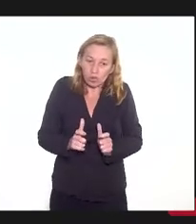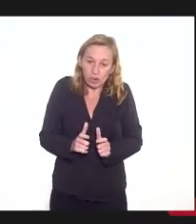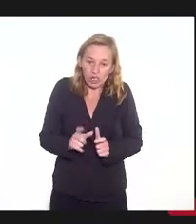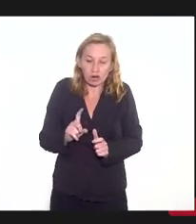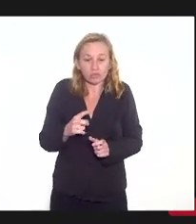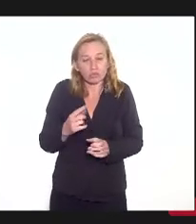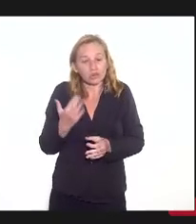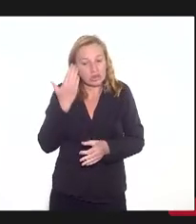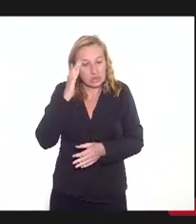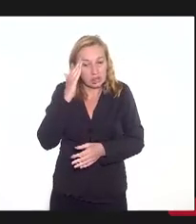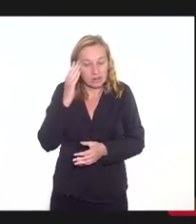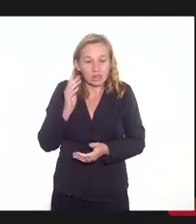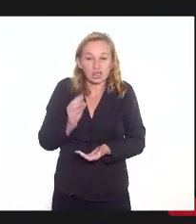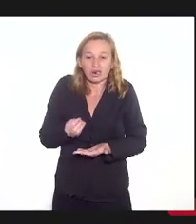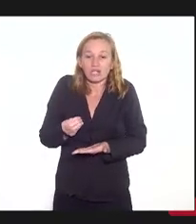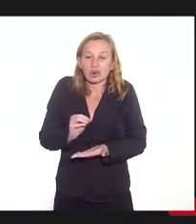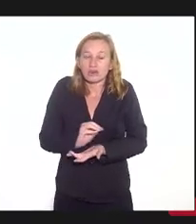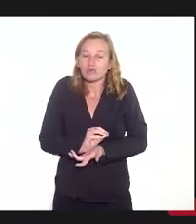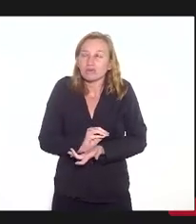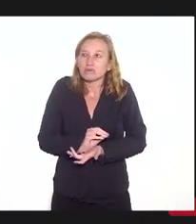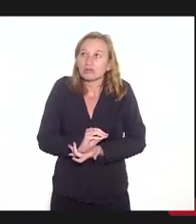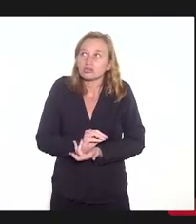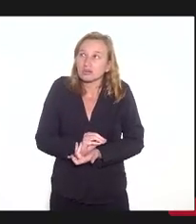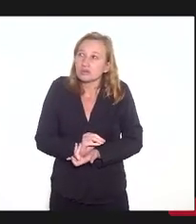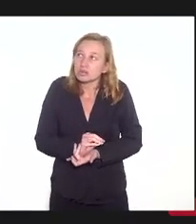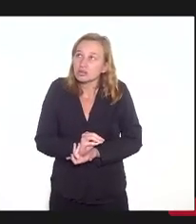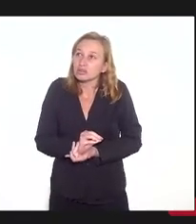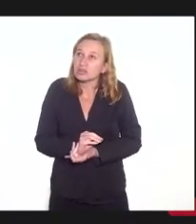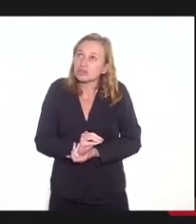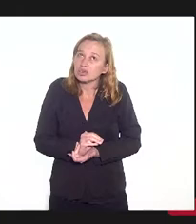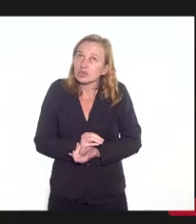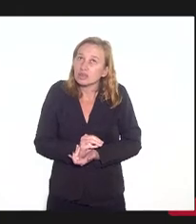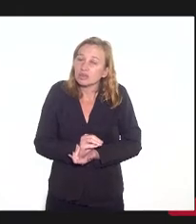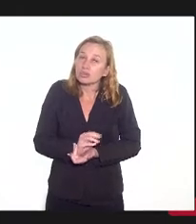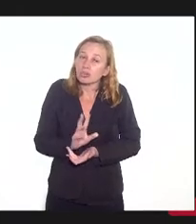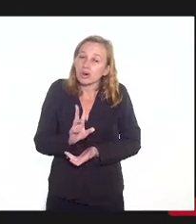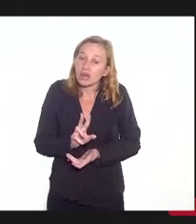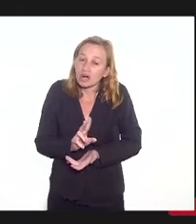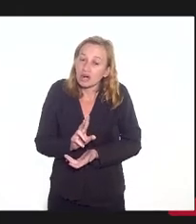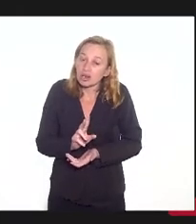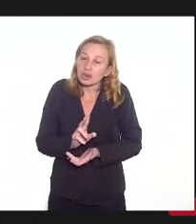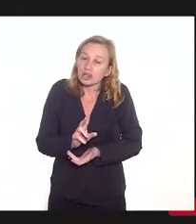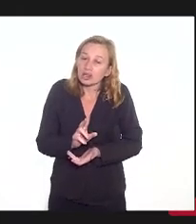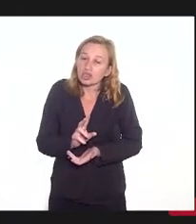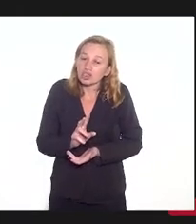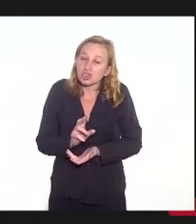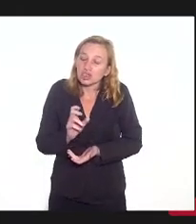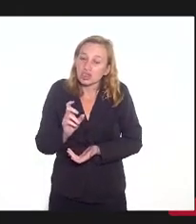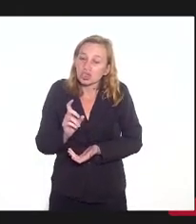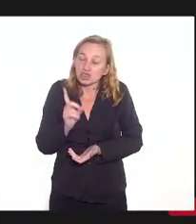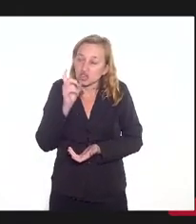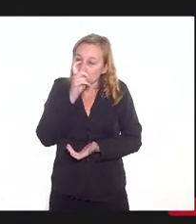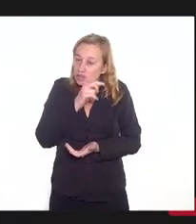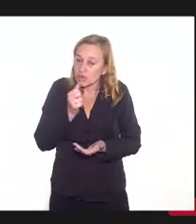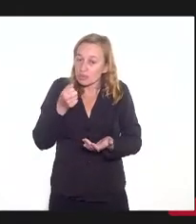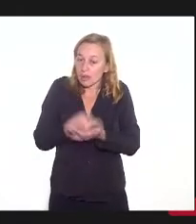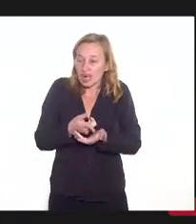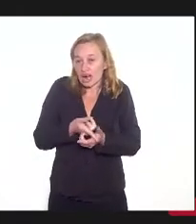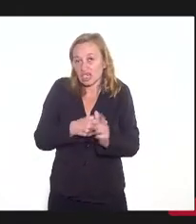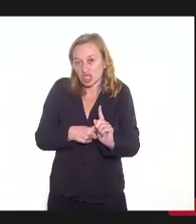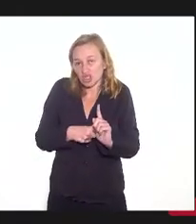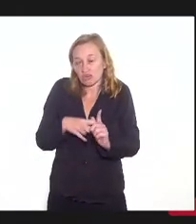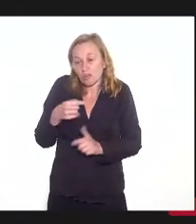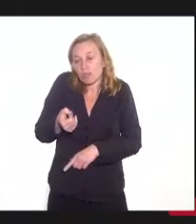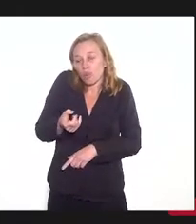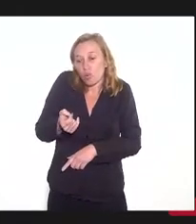juízo e insuficientes para fazer, para honrar com o pagamento dessa dívida. Ou seja,